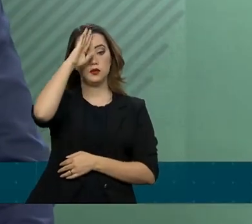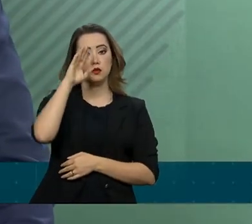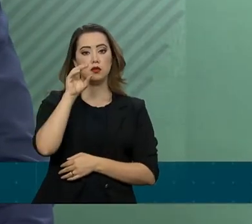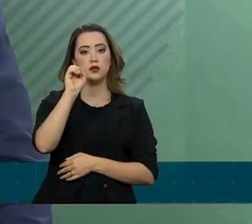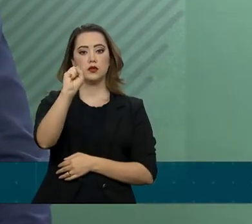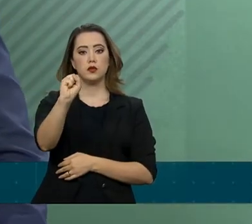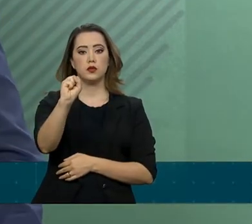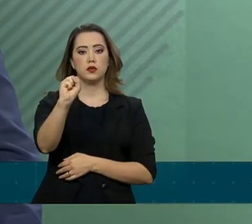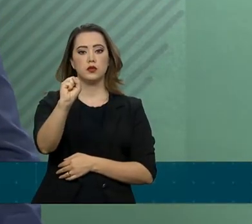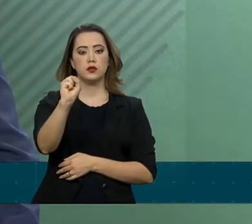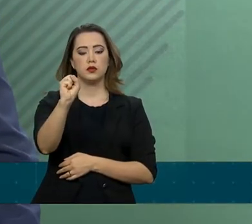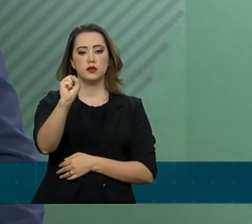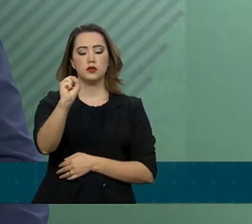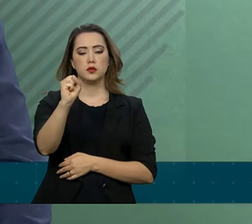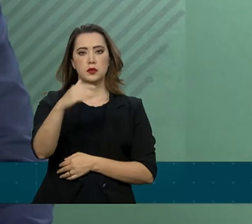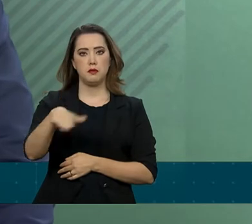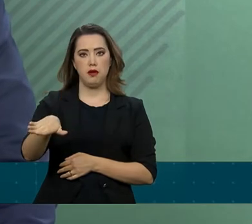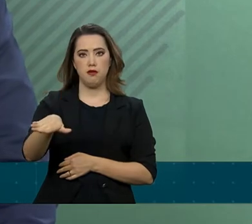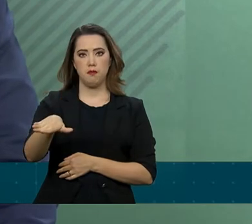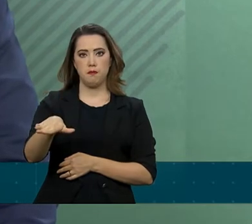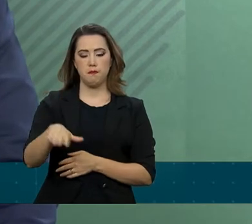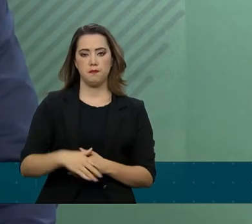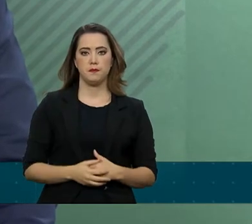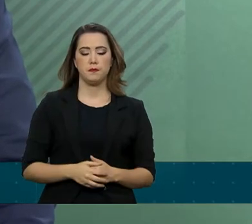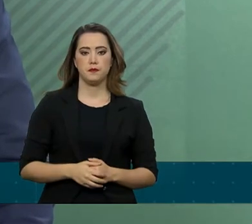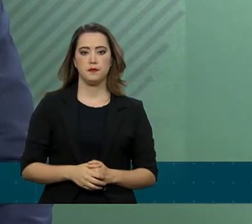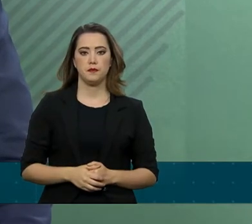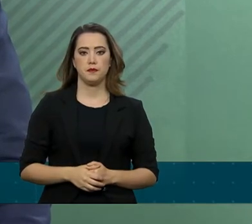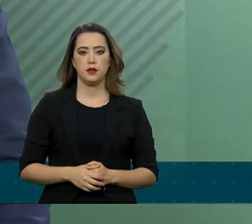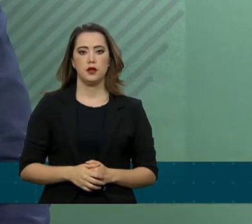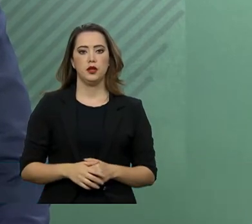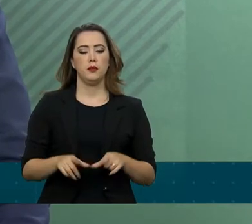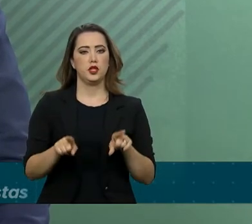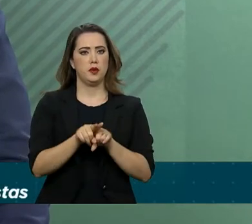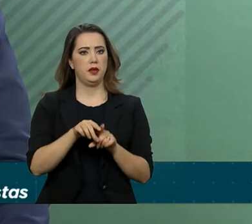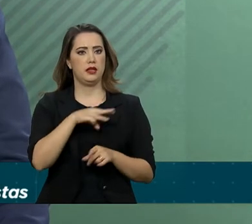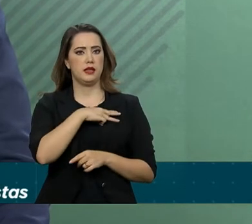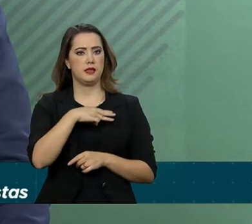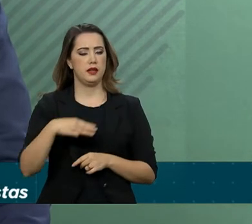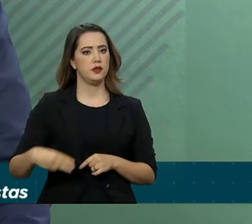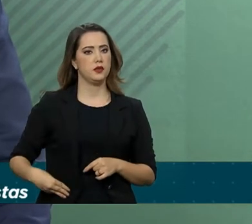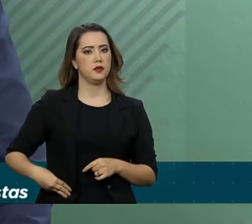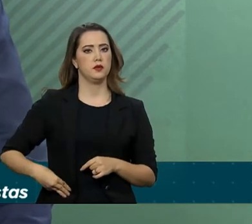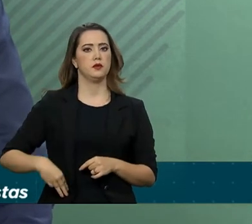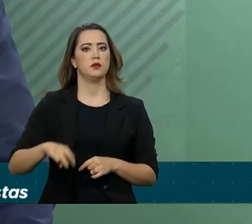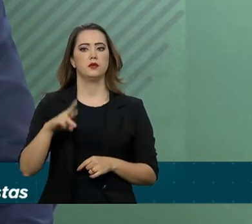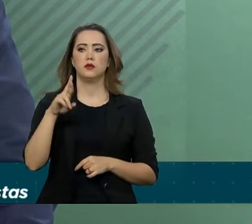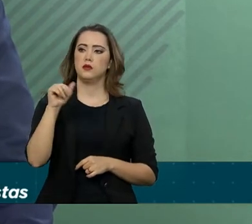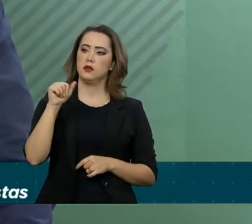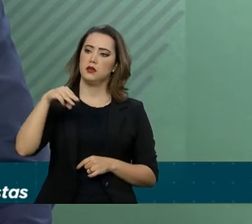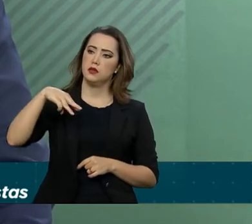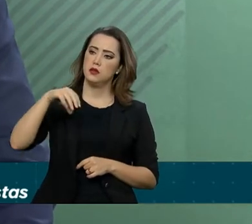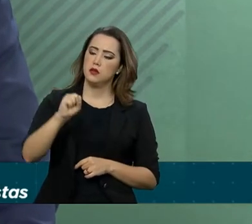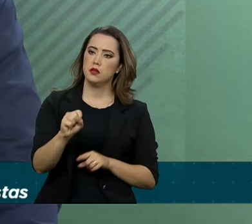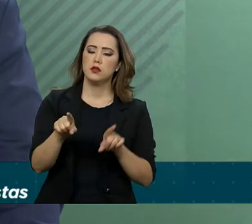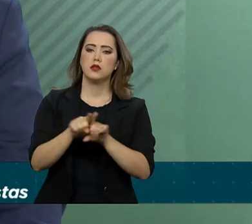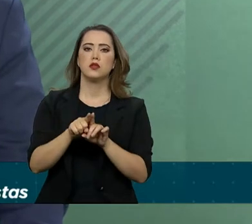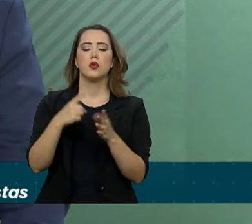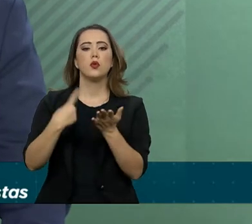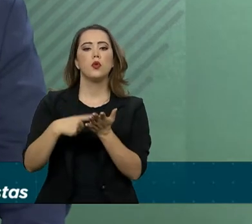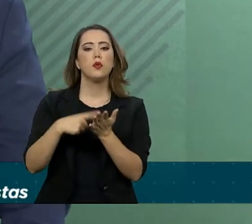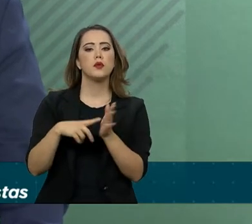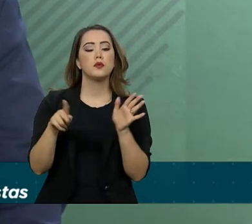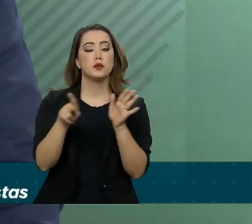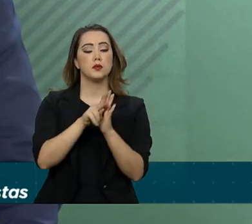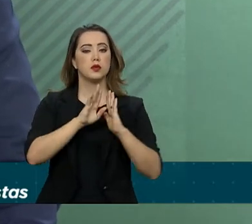ministro Ramos, despachos internos. Então o ministro